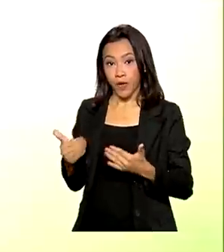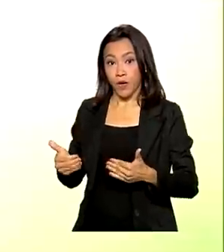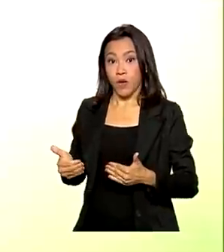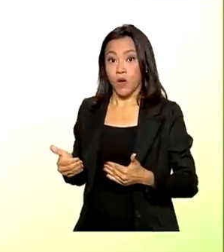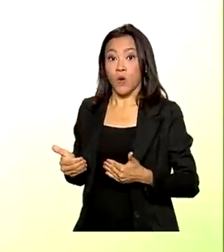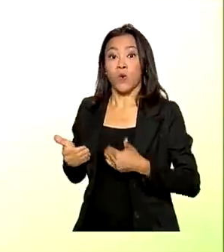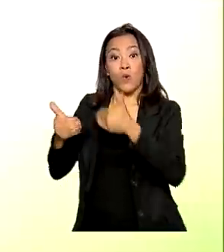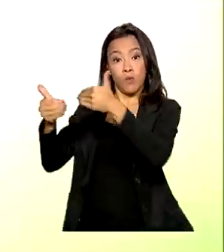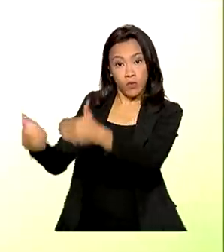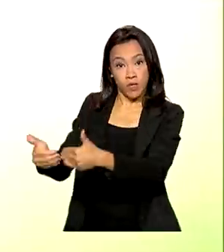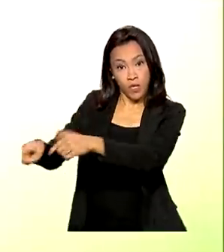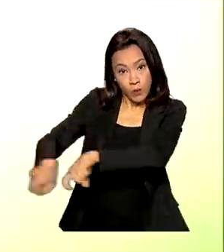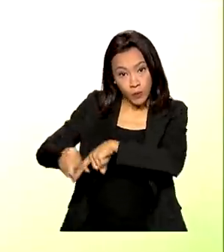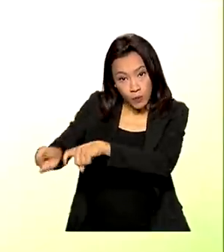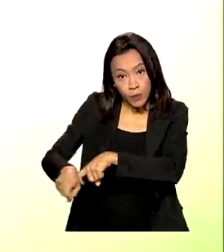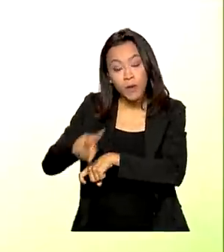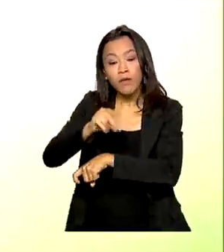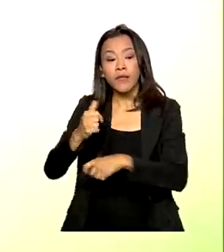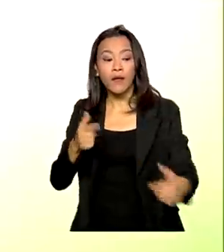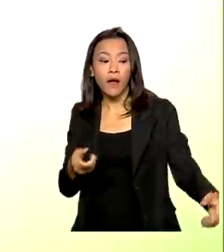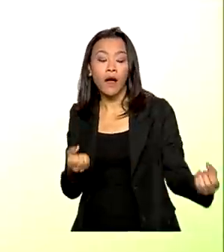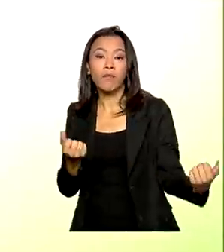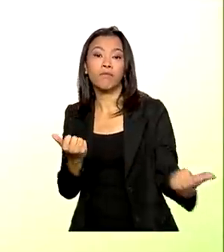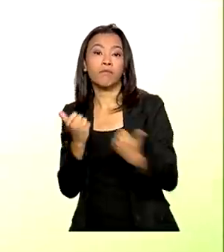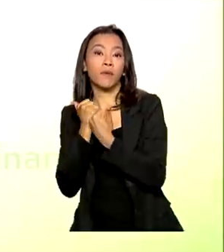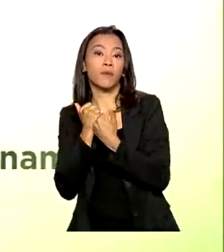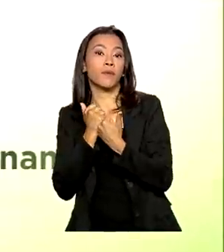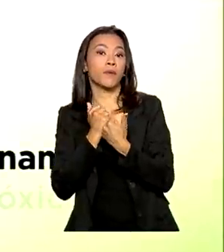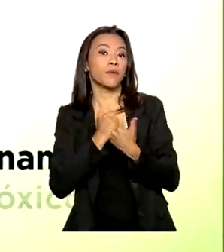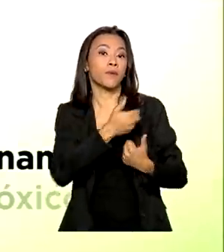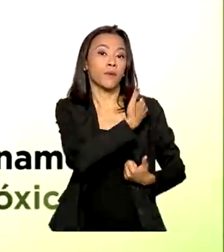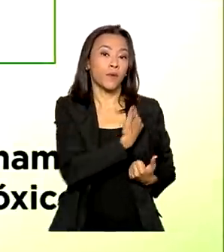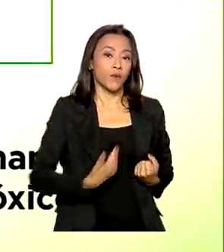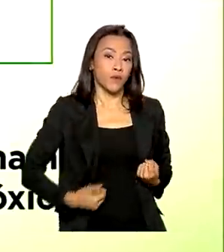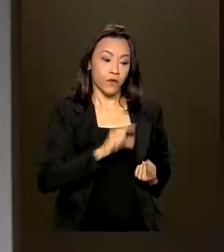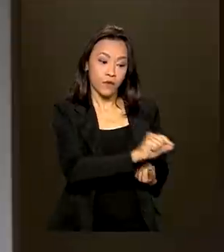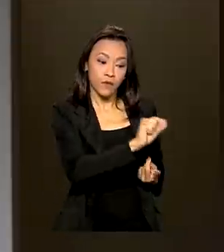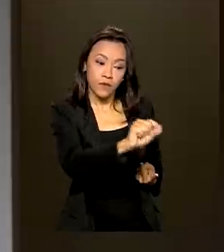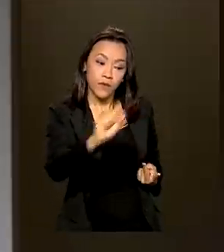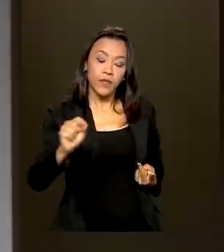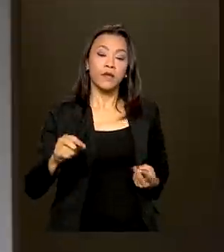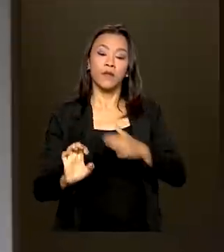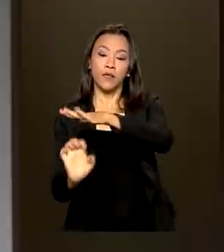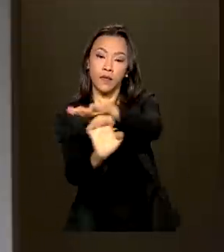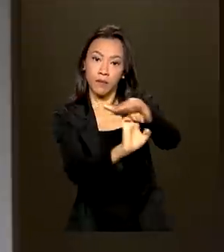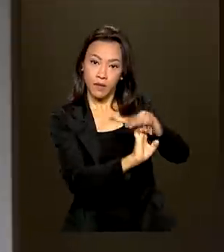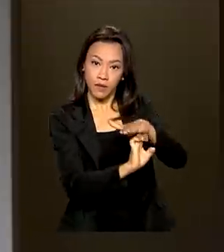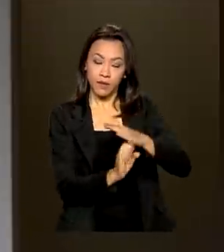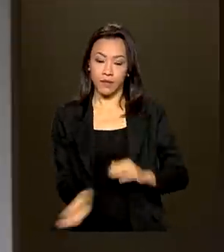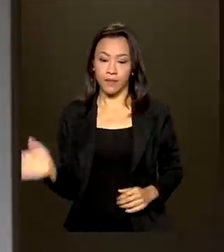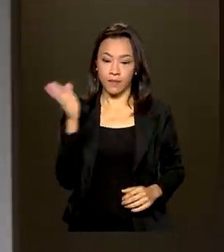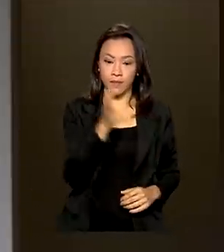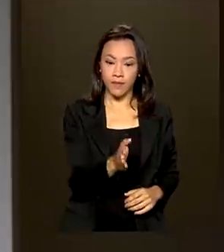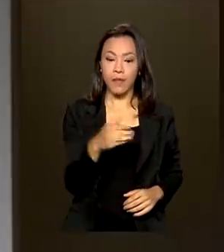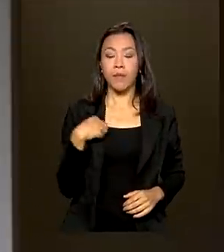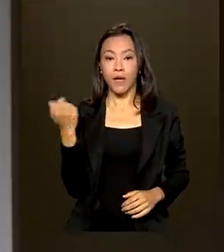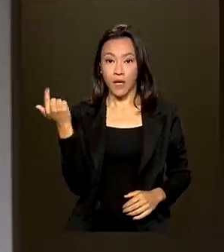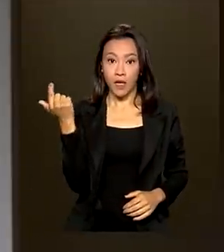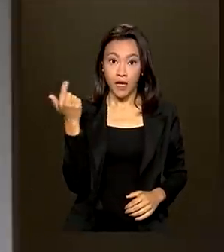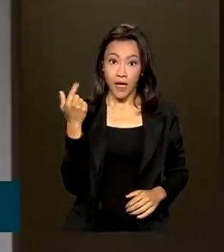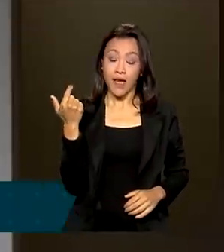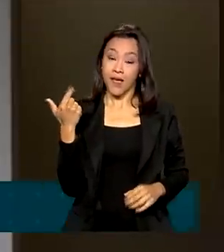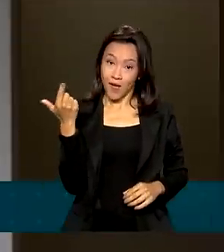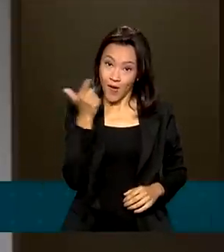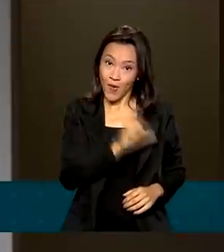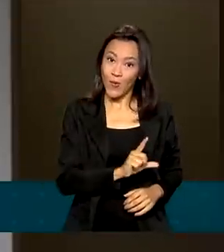Abastecimento vai contar com entidades públicas e privadas ligadas ao setor. Para enfrentar esse grande desafio de, em